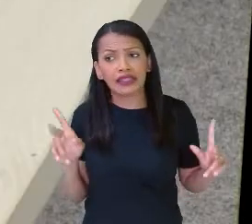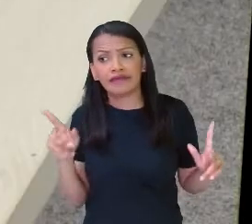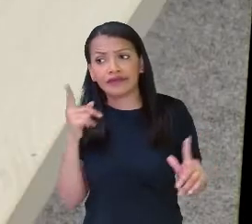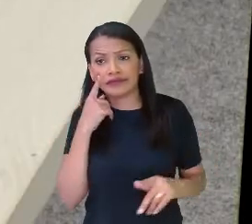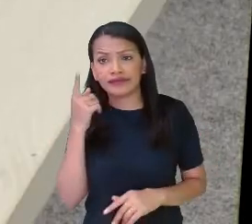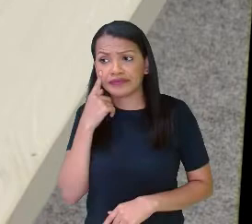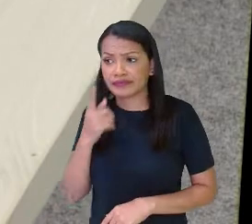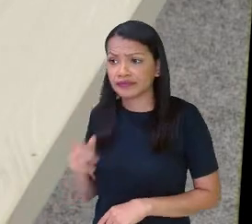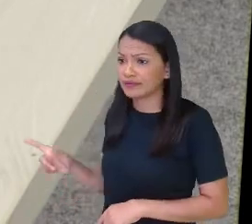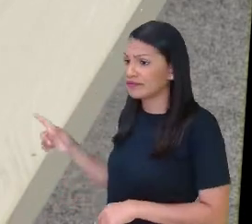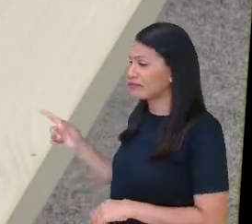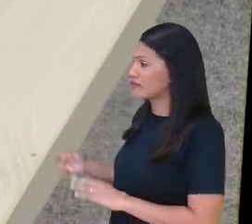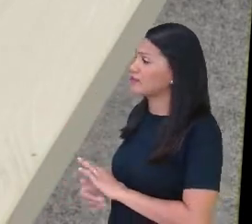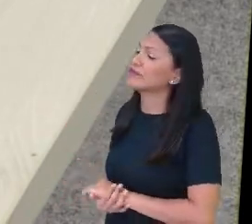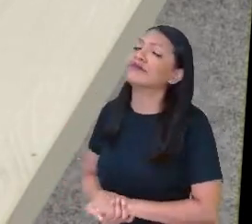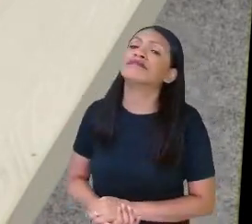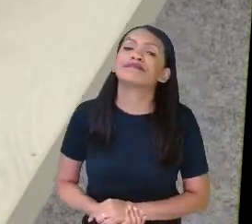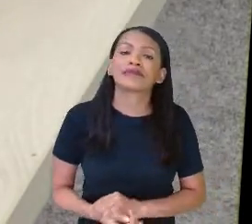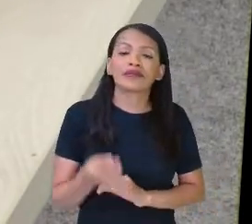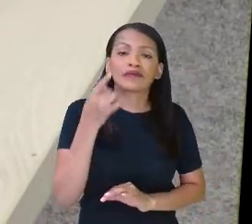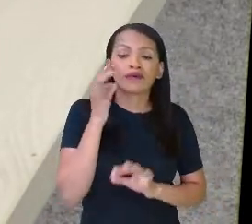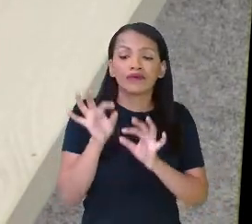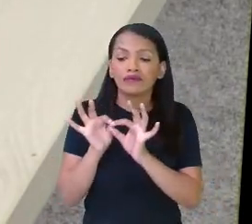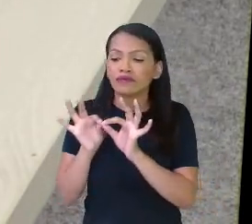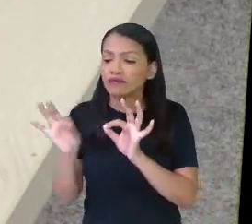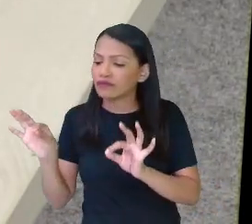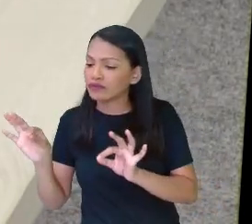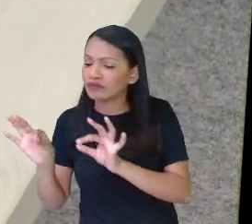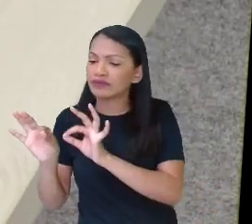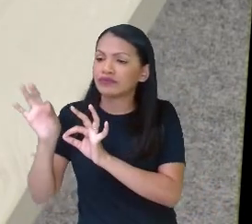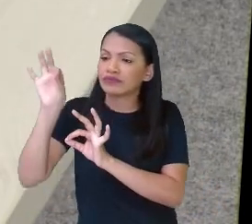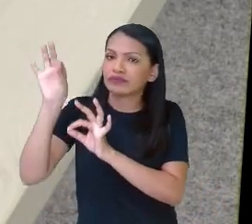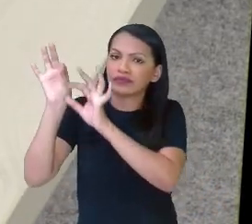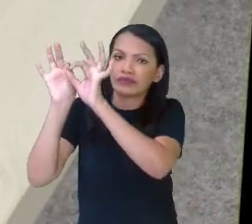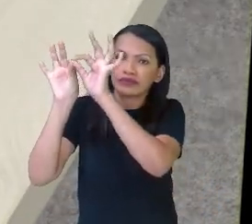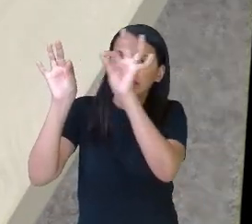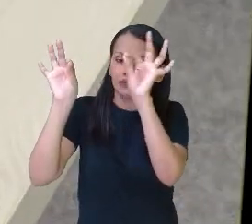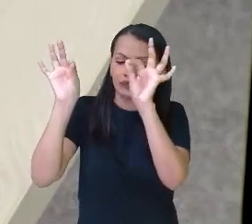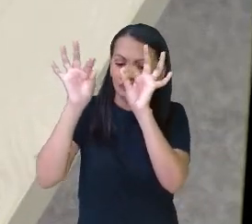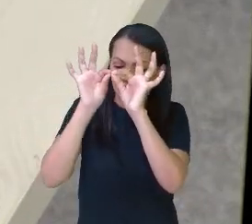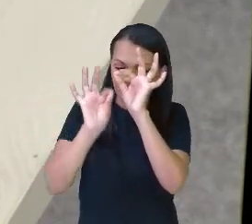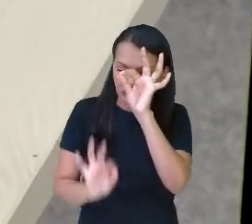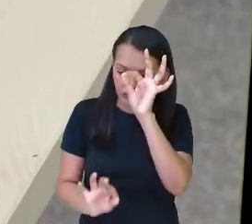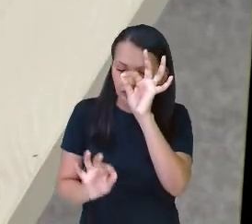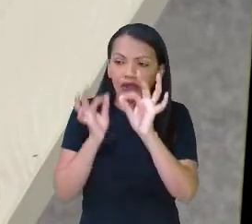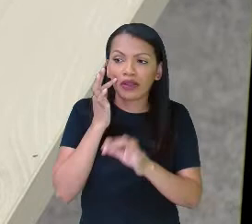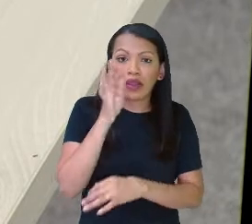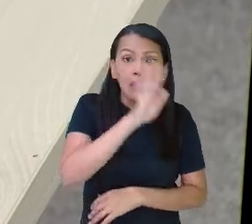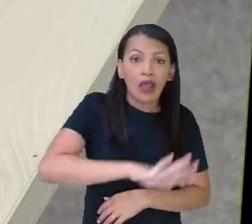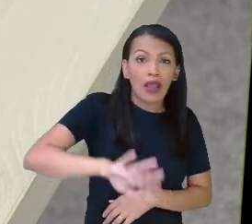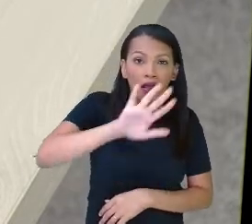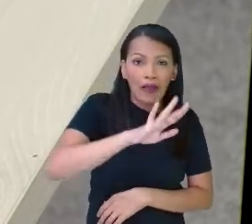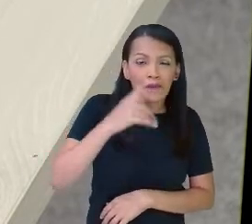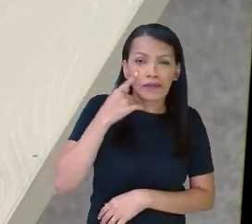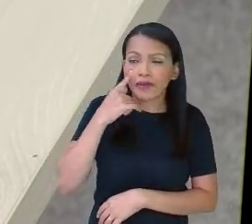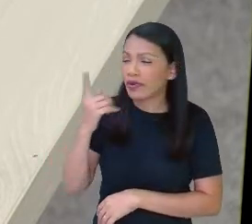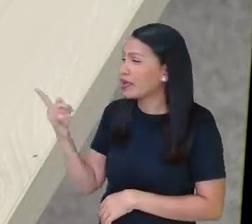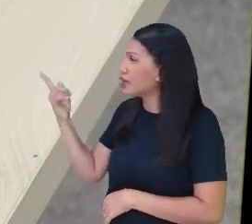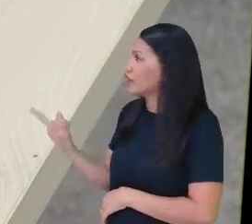nós vemos as medidas aqui do contorno, já área não, é toda essa parte aqui, ó,